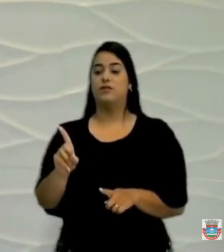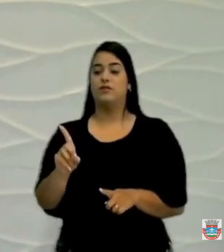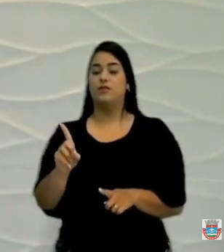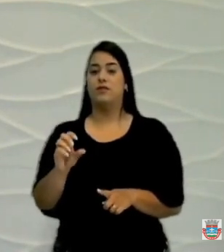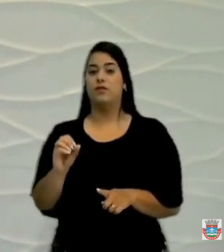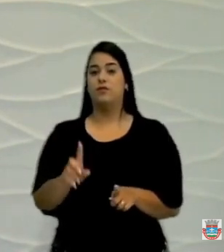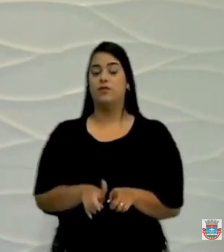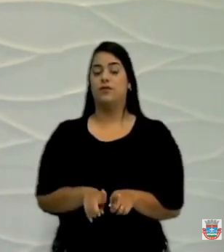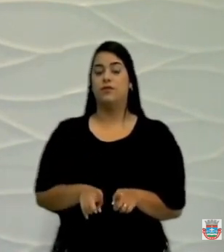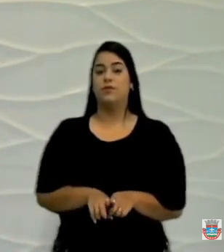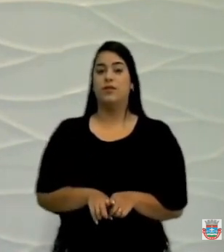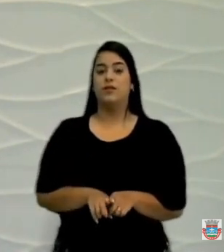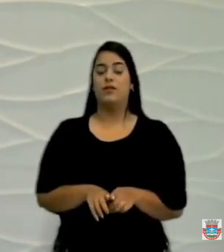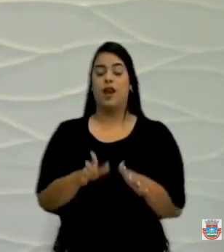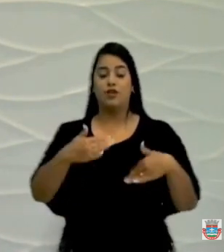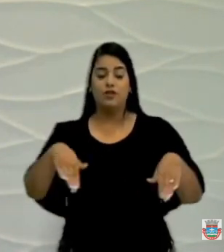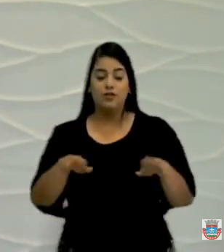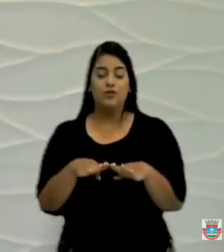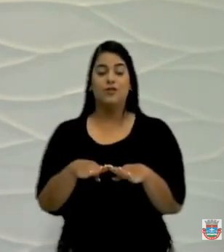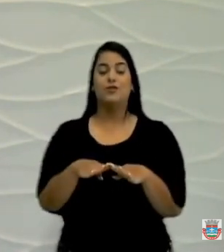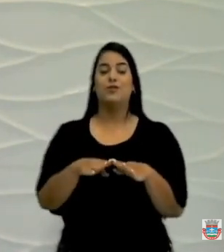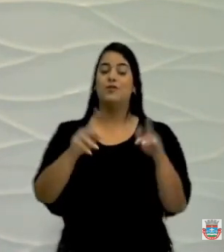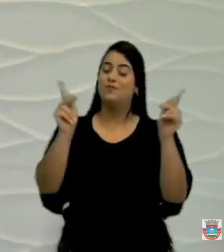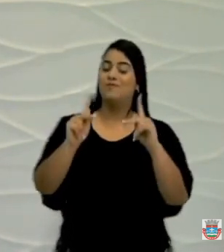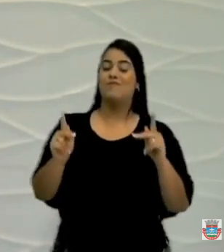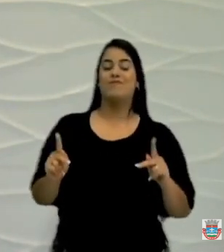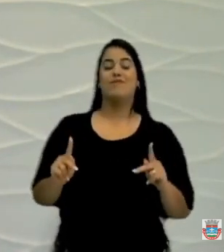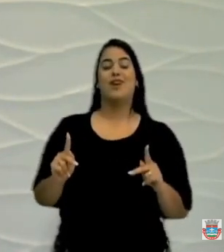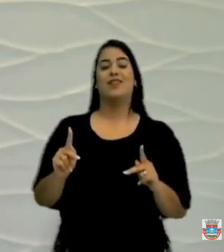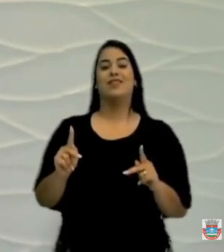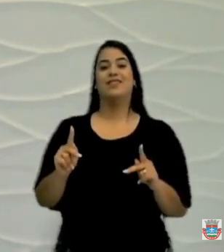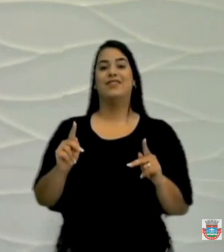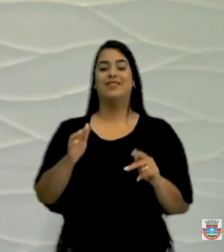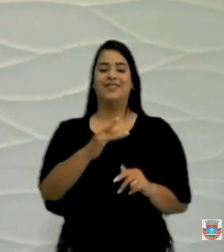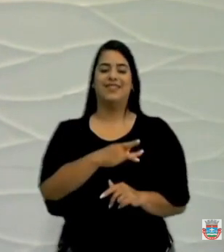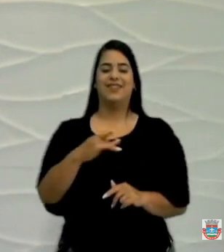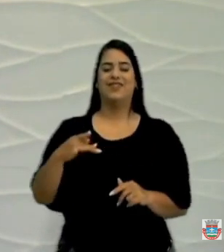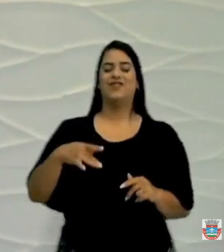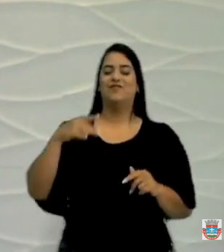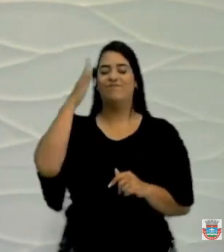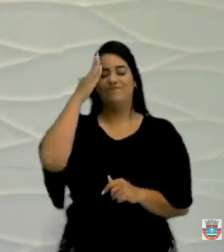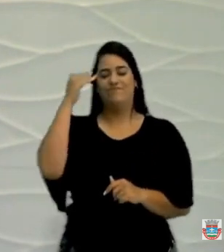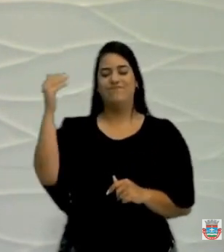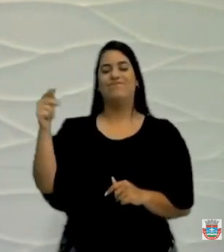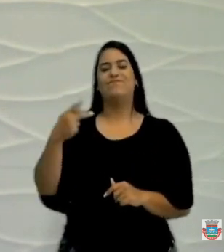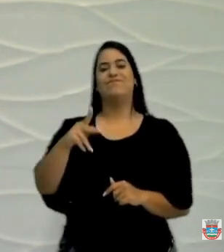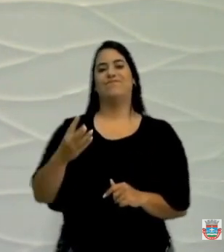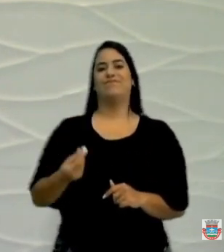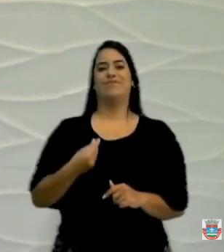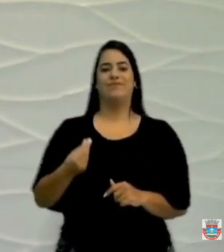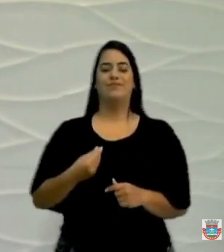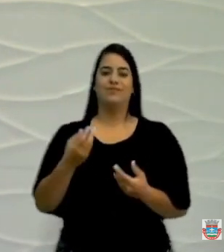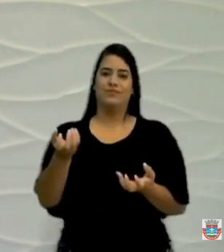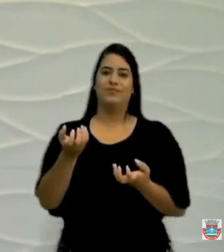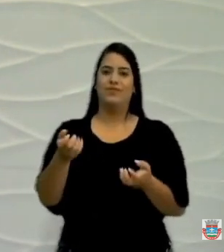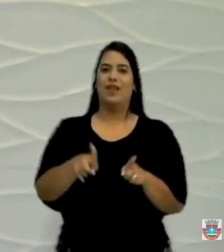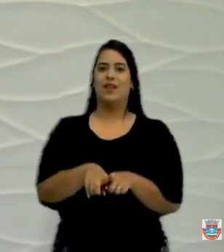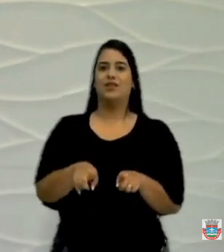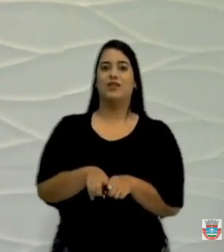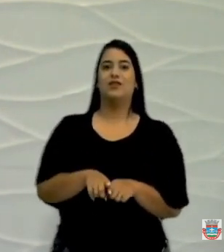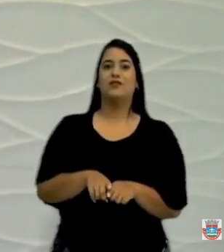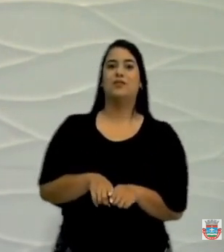conhecido por Tulipa, desejando a todos muita paz, saúde e sucesso em suas vidas. Quero também aqui colocar o